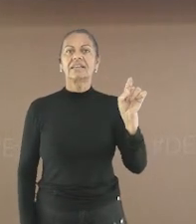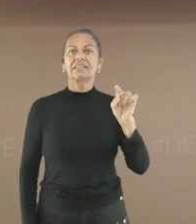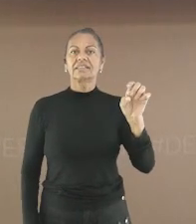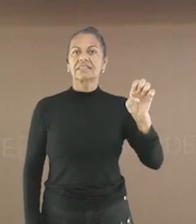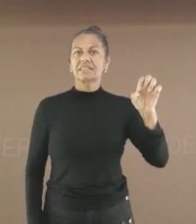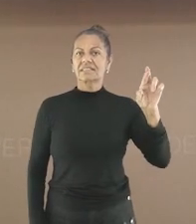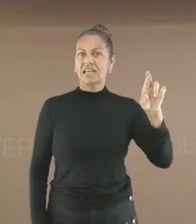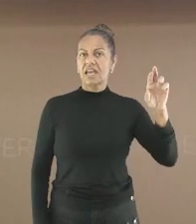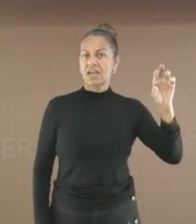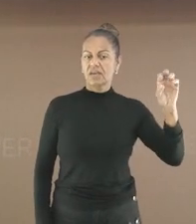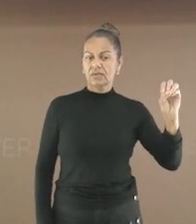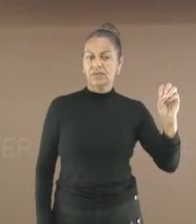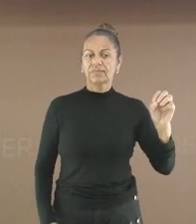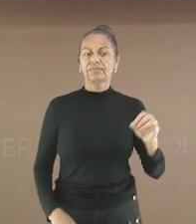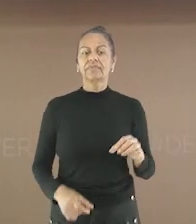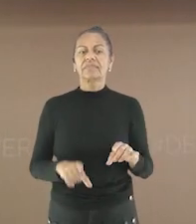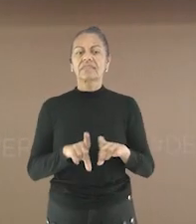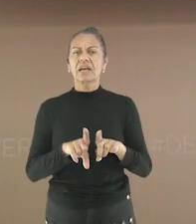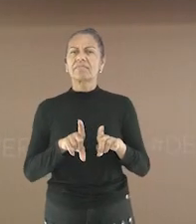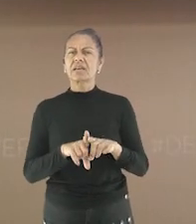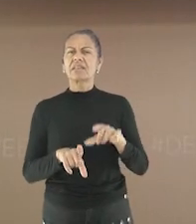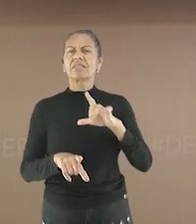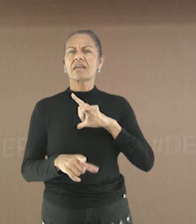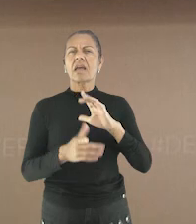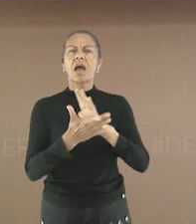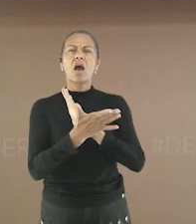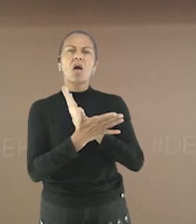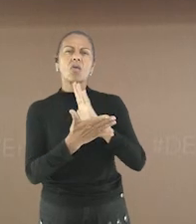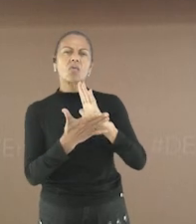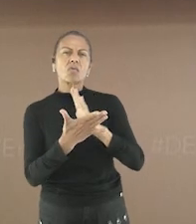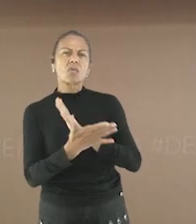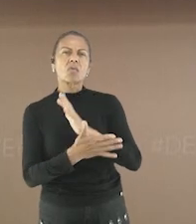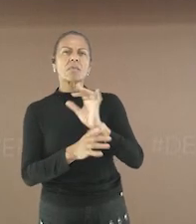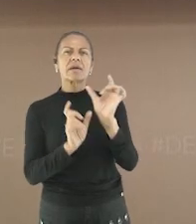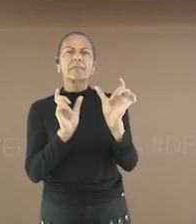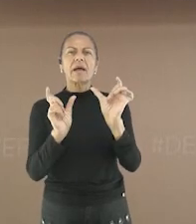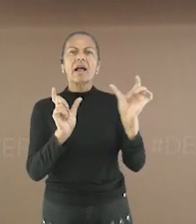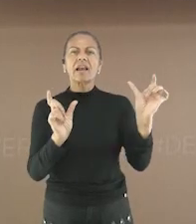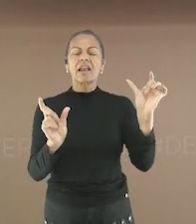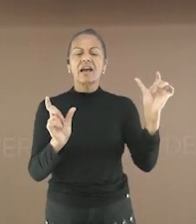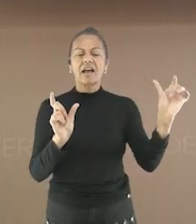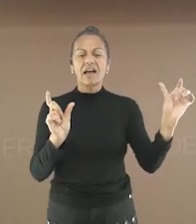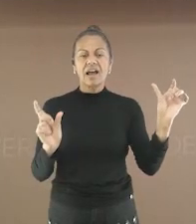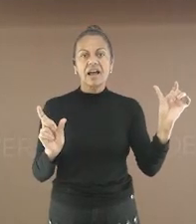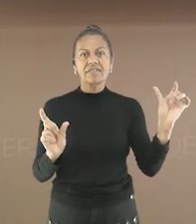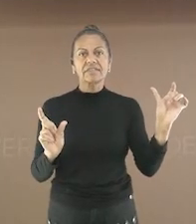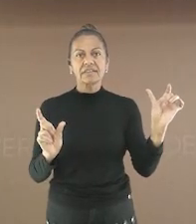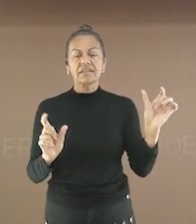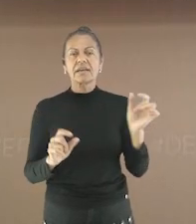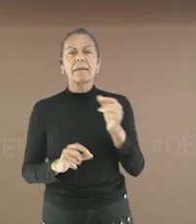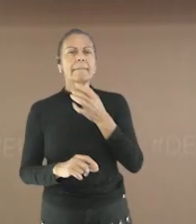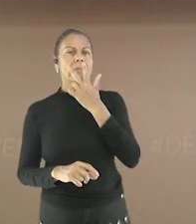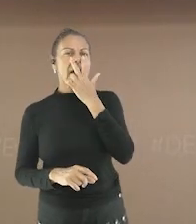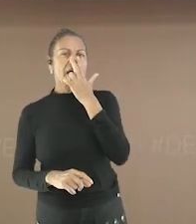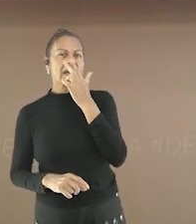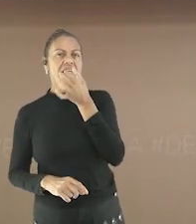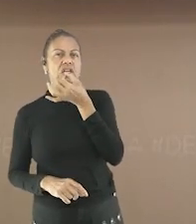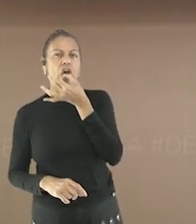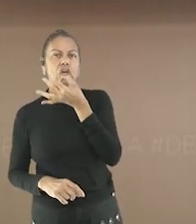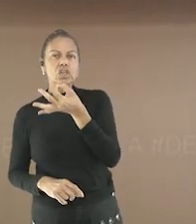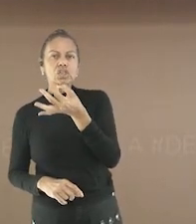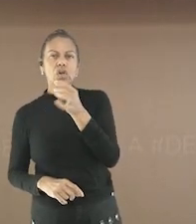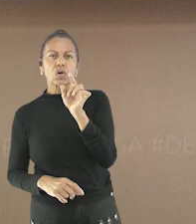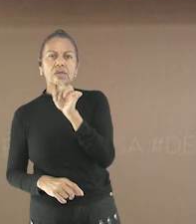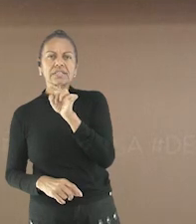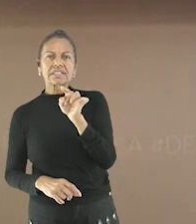e zero Bom Vamos ver algumas palavras que possuem o som de Z E que se escrevem com a letra S